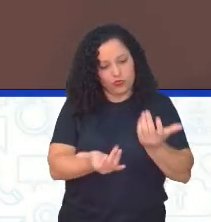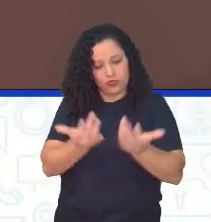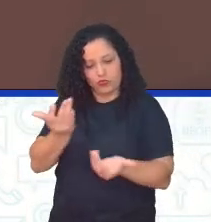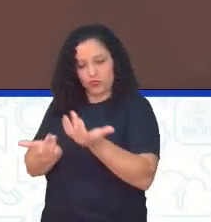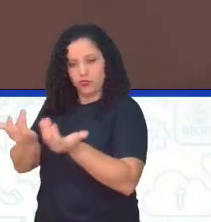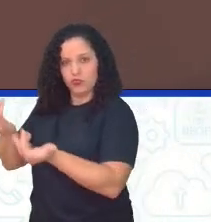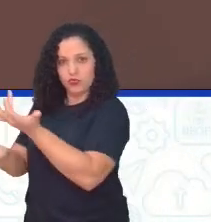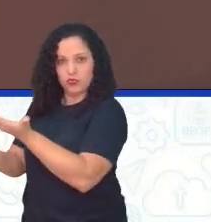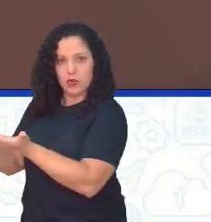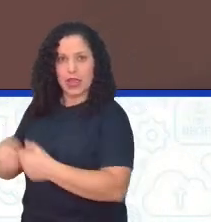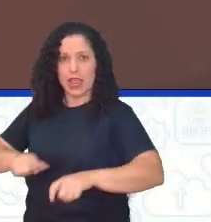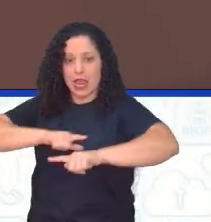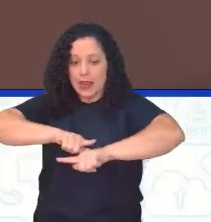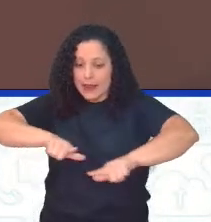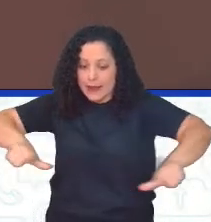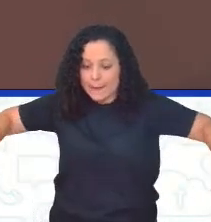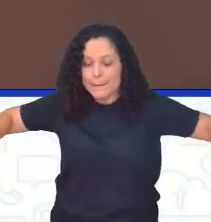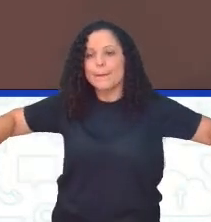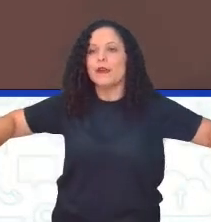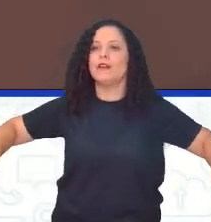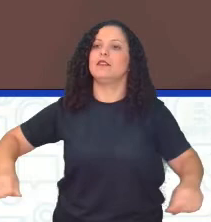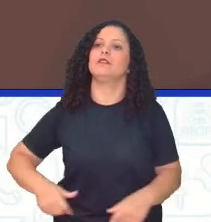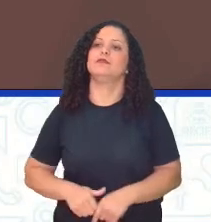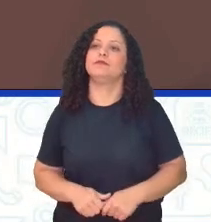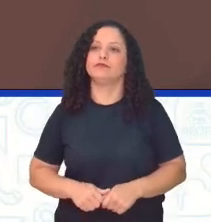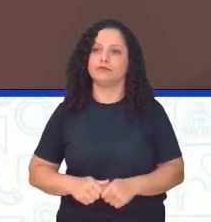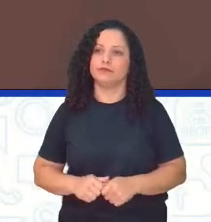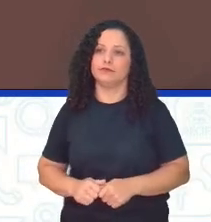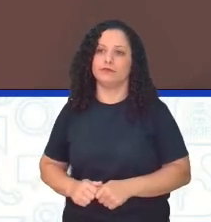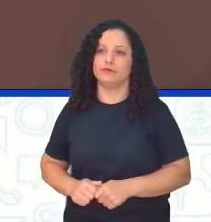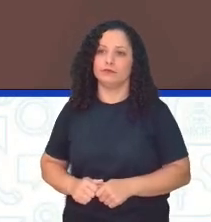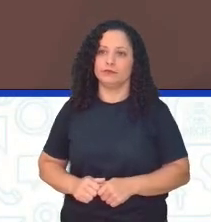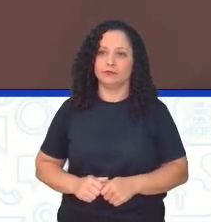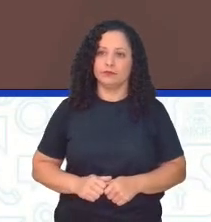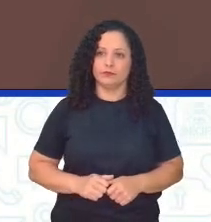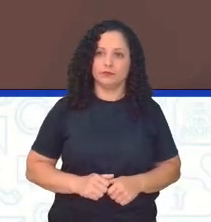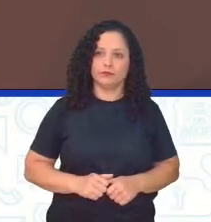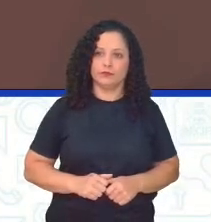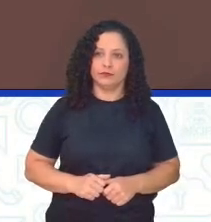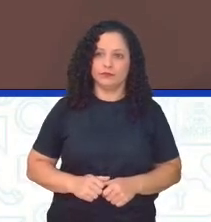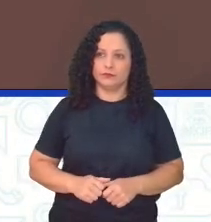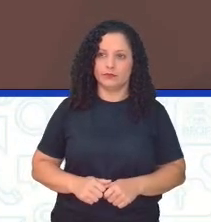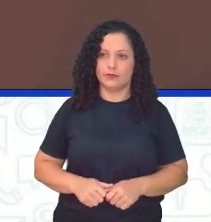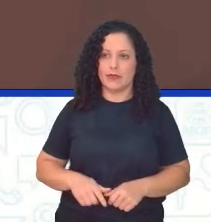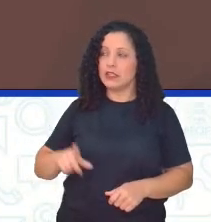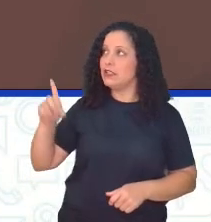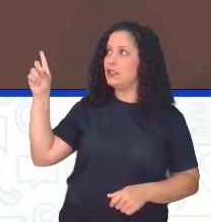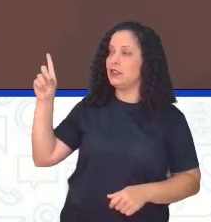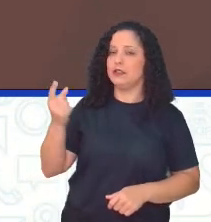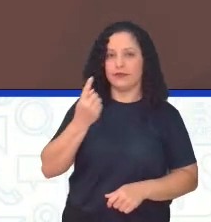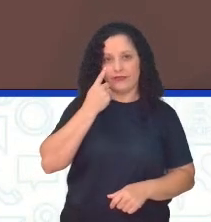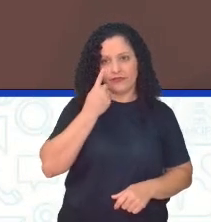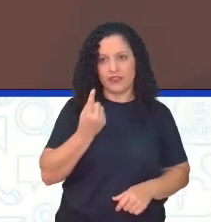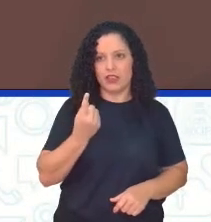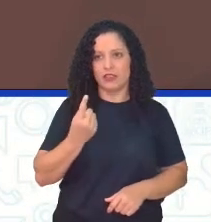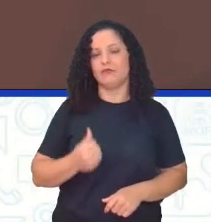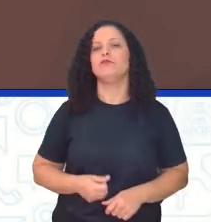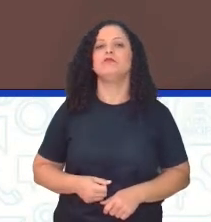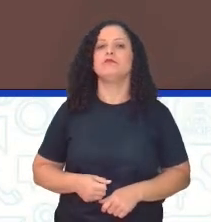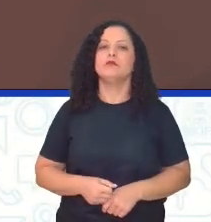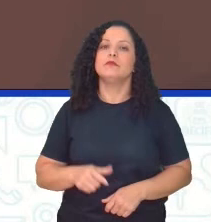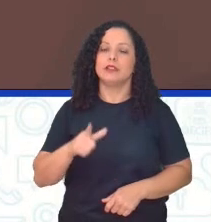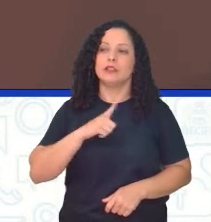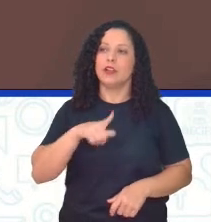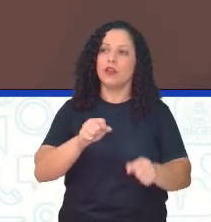limpar uma determinada área, né? Que chama limpar, né? Esse ambiente aí que a gente vê. Aparentemente, é um